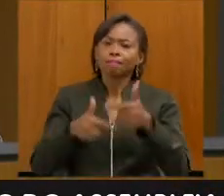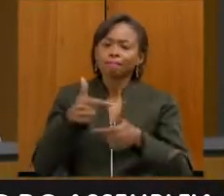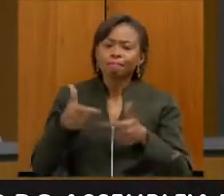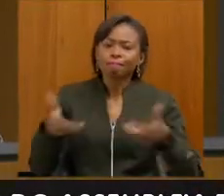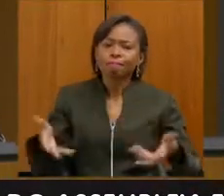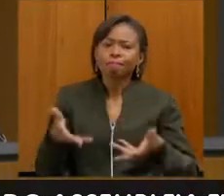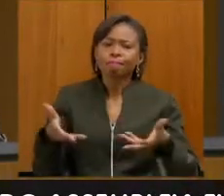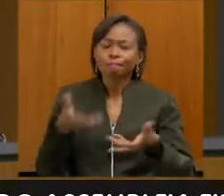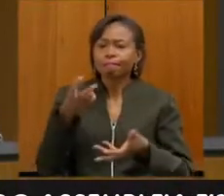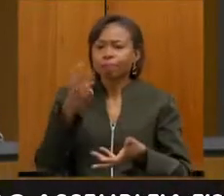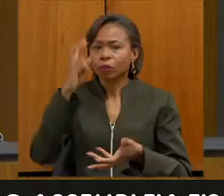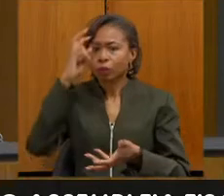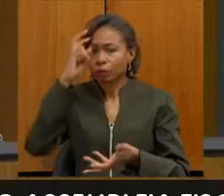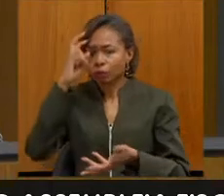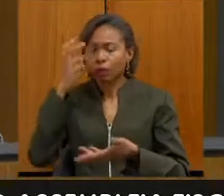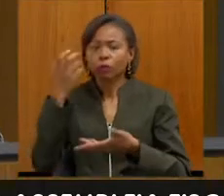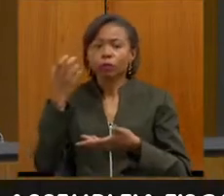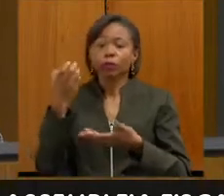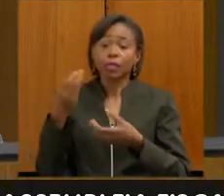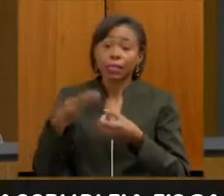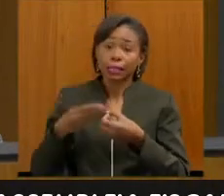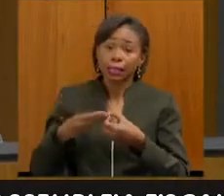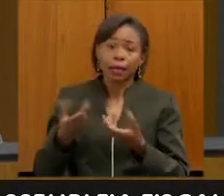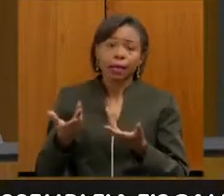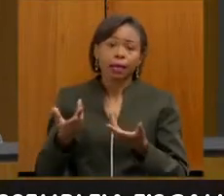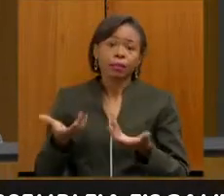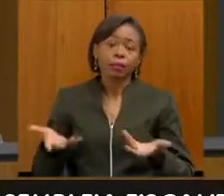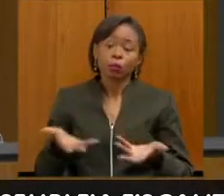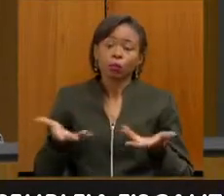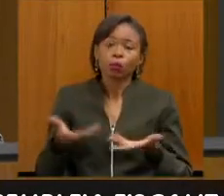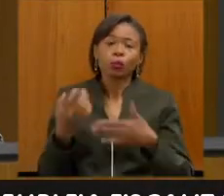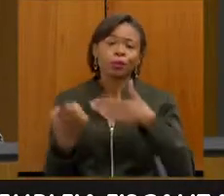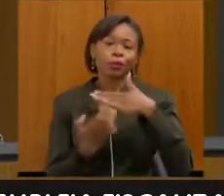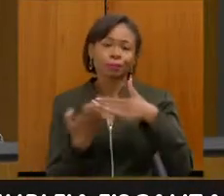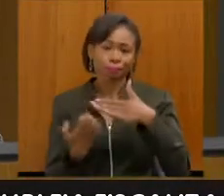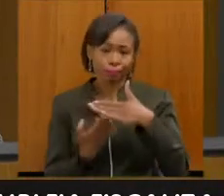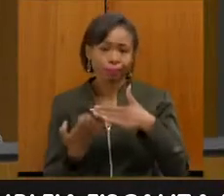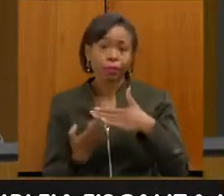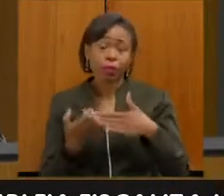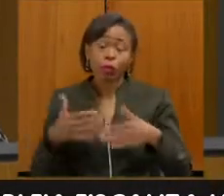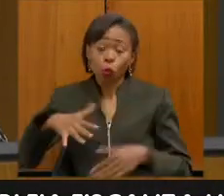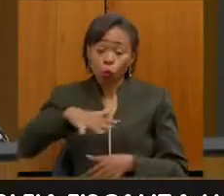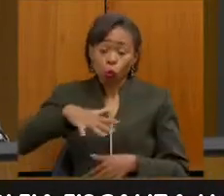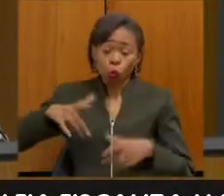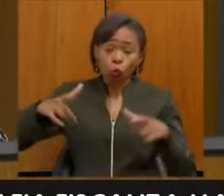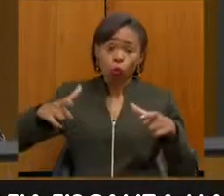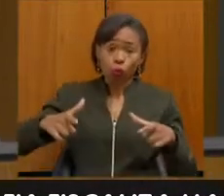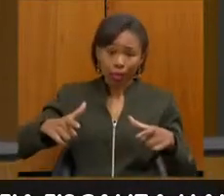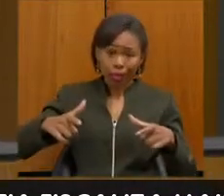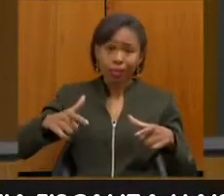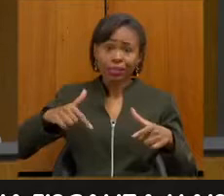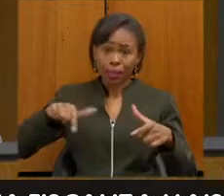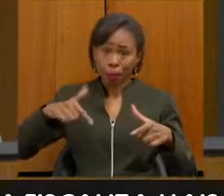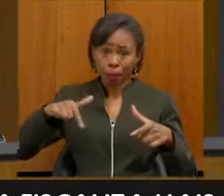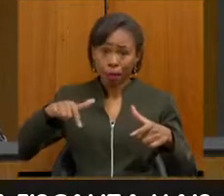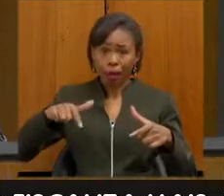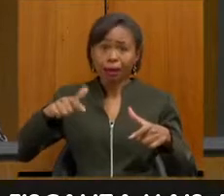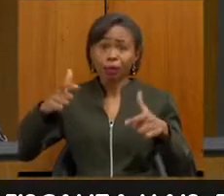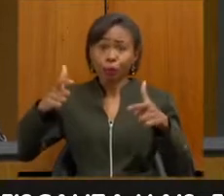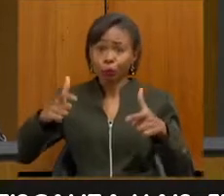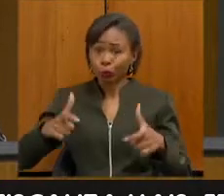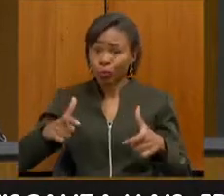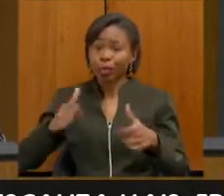empresas, porque a gente sabe que o ambiente de trabalho tem que ser adaptado, as